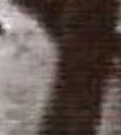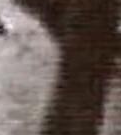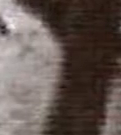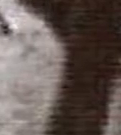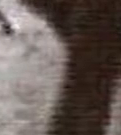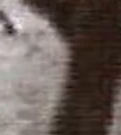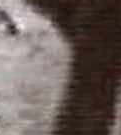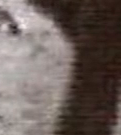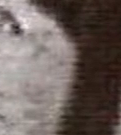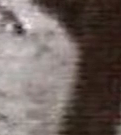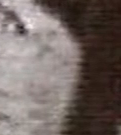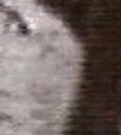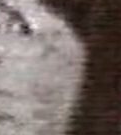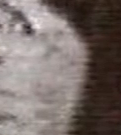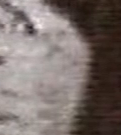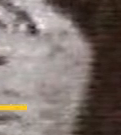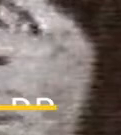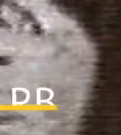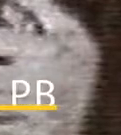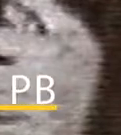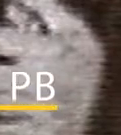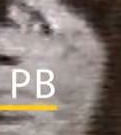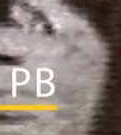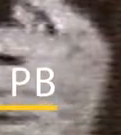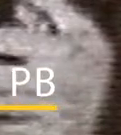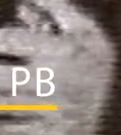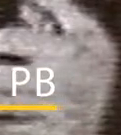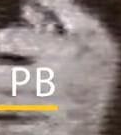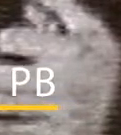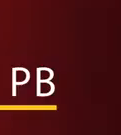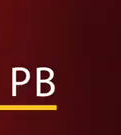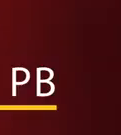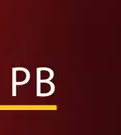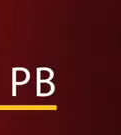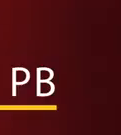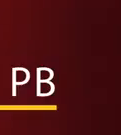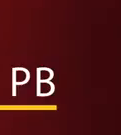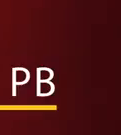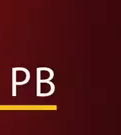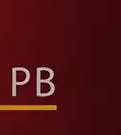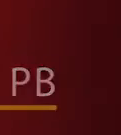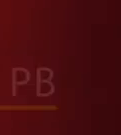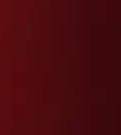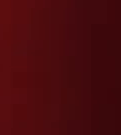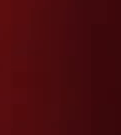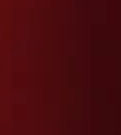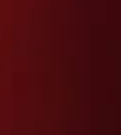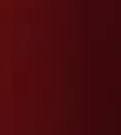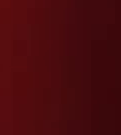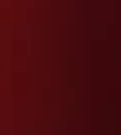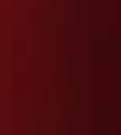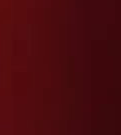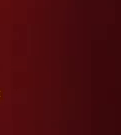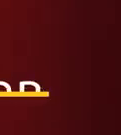espetor de quarteirão Cabo Tenor É o maior espetor de quarteirão